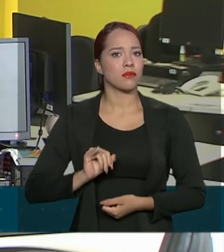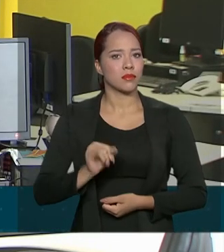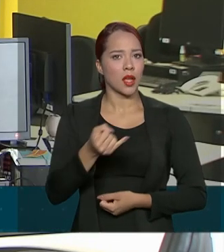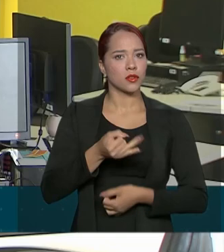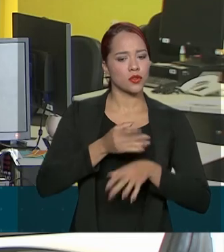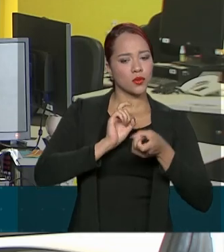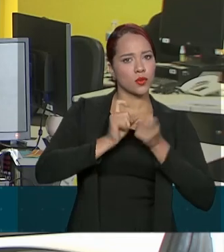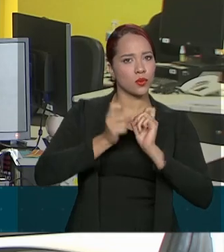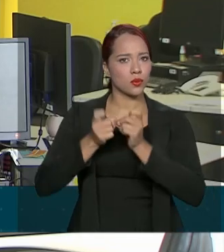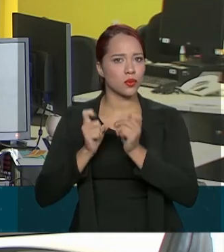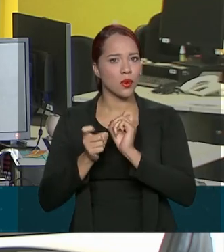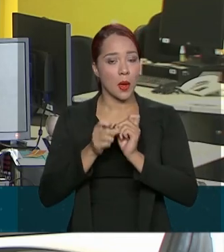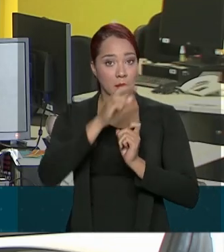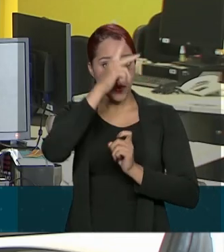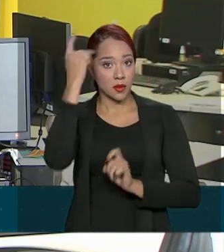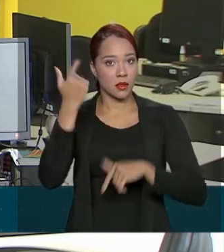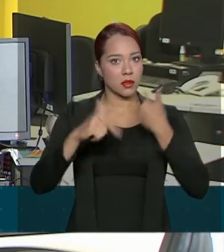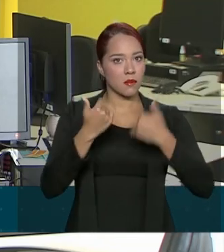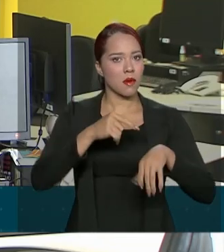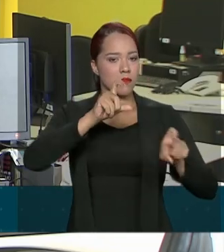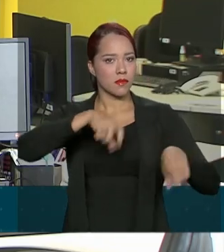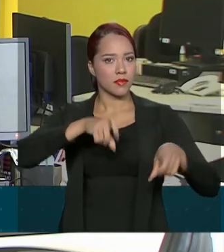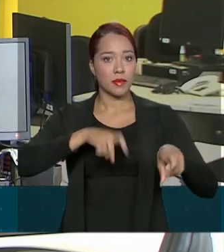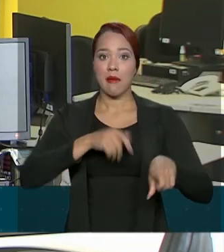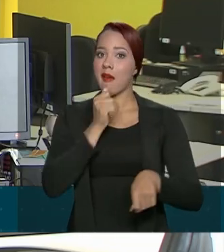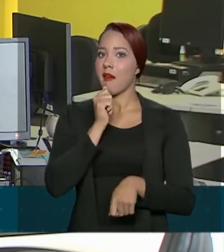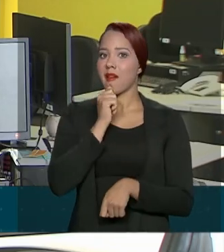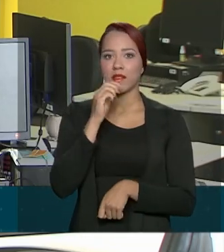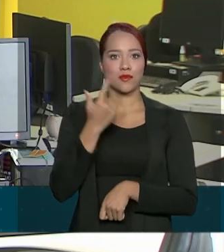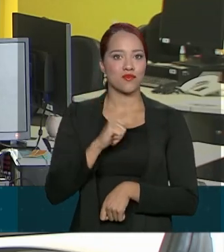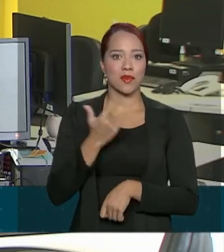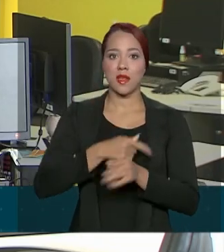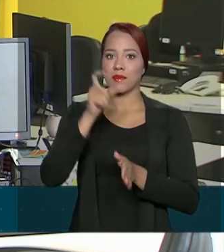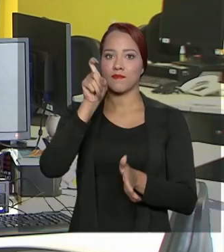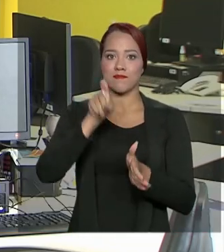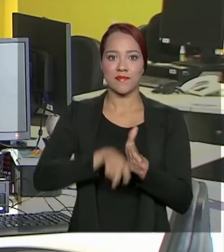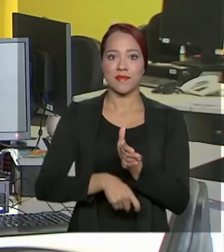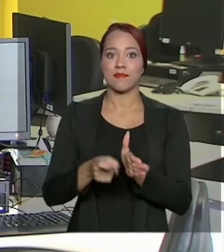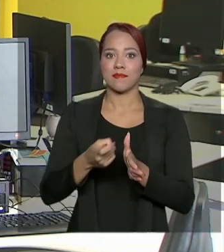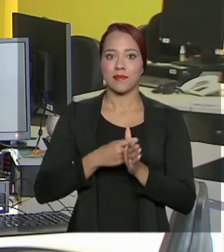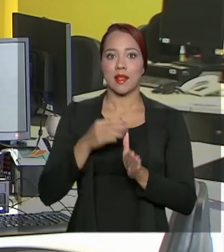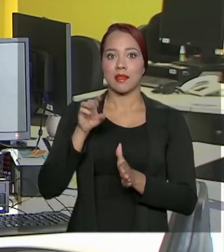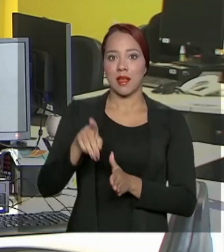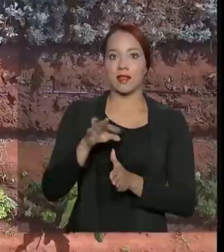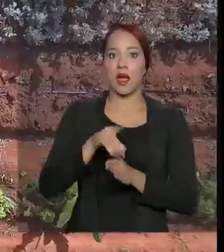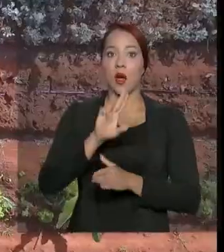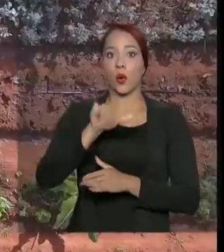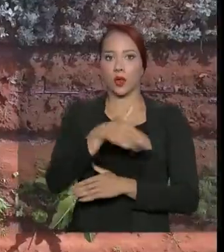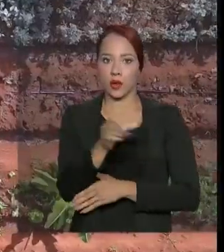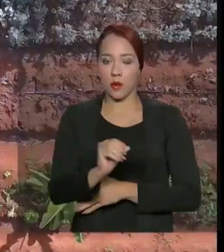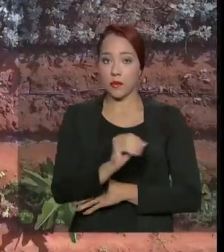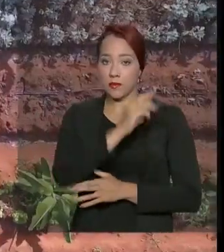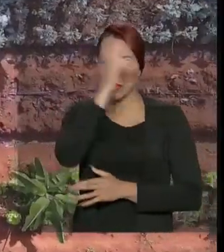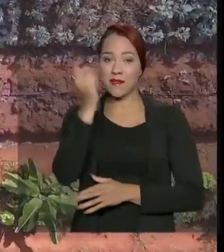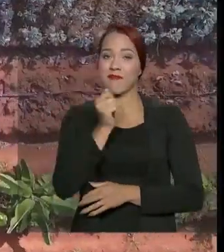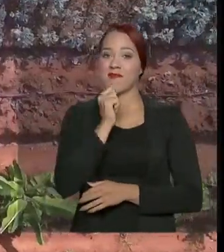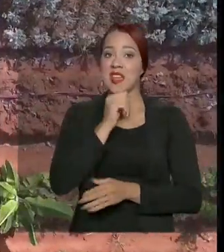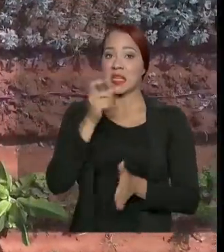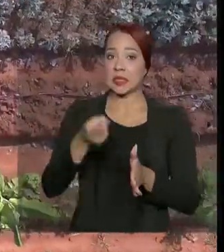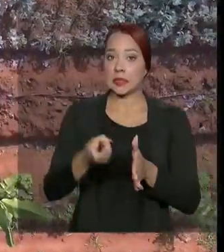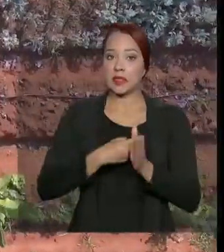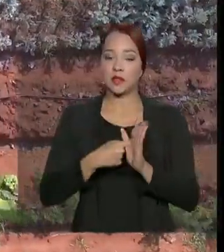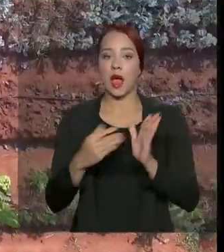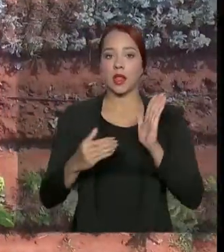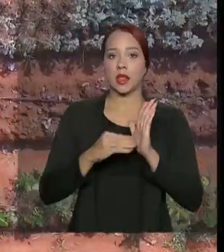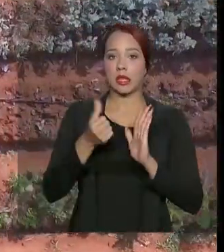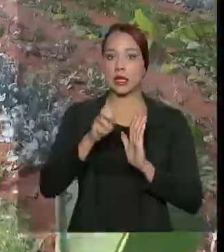renegociação para aqueles produtores rurais que ainda não tiveram o débito inscrito na dívida ativa da União. Quem está inadimplente com valores